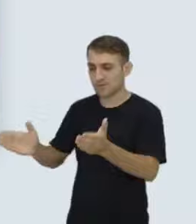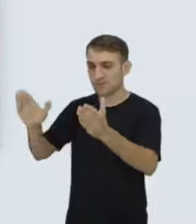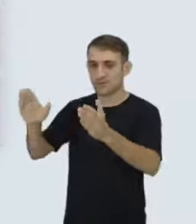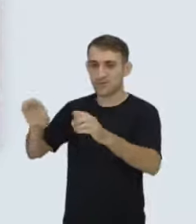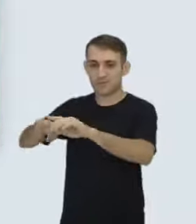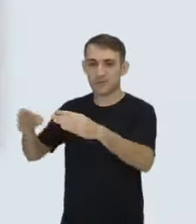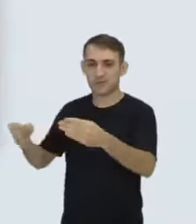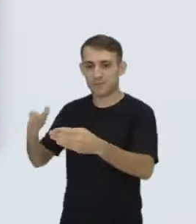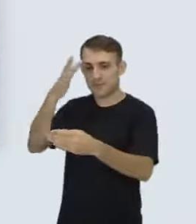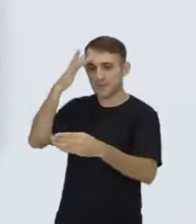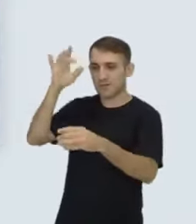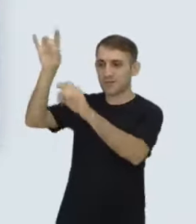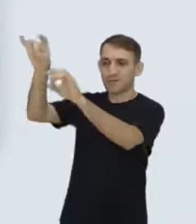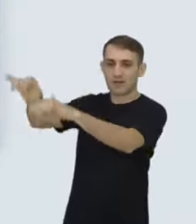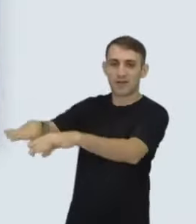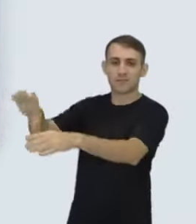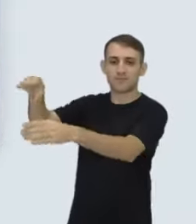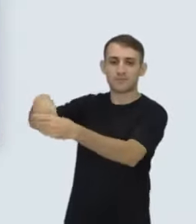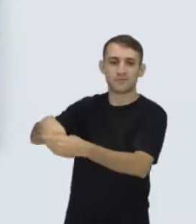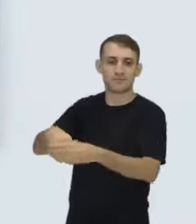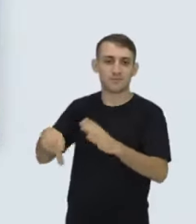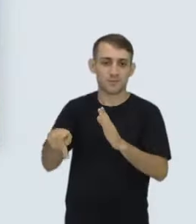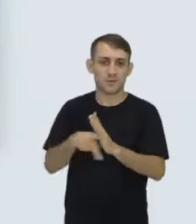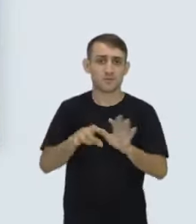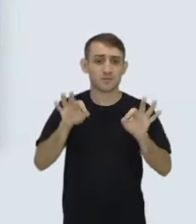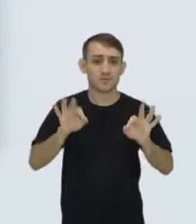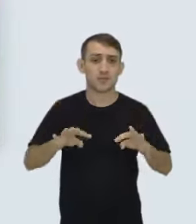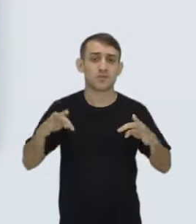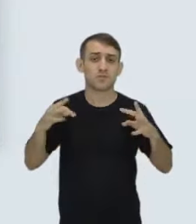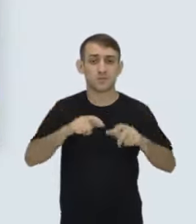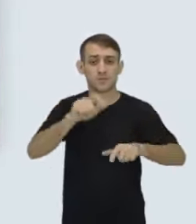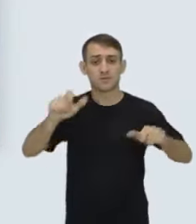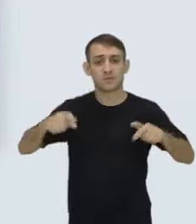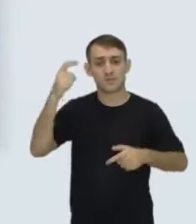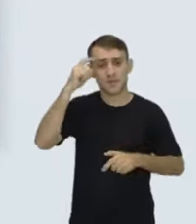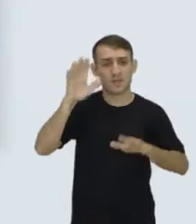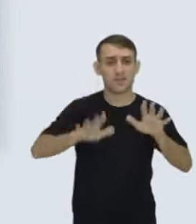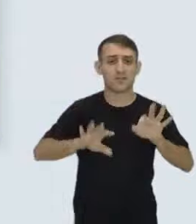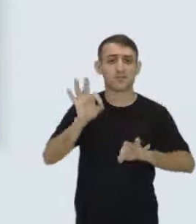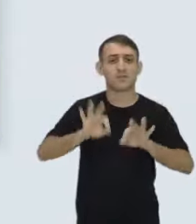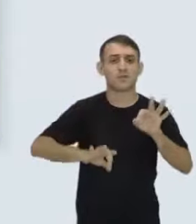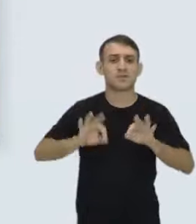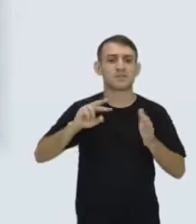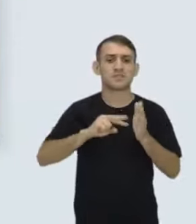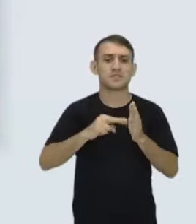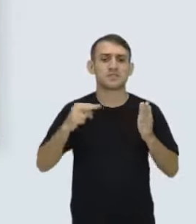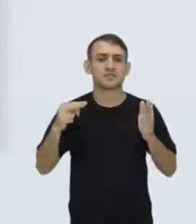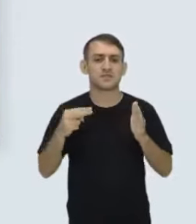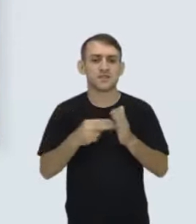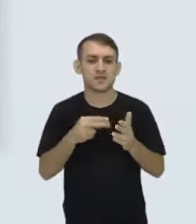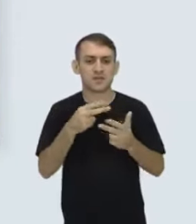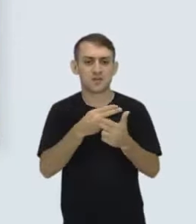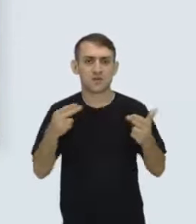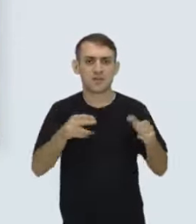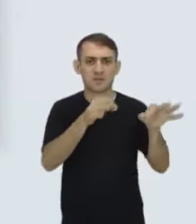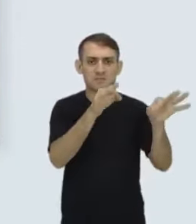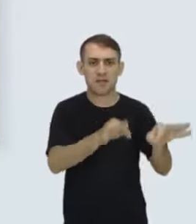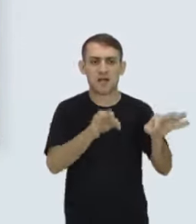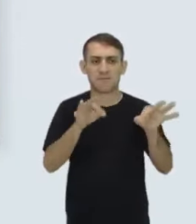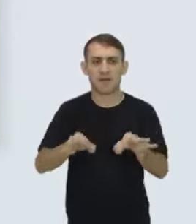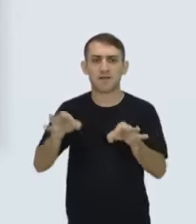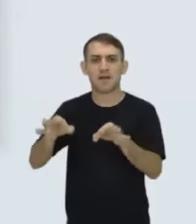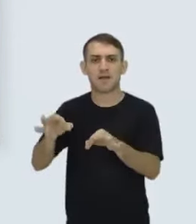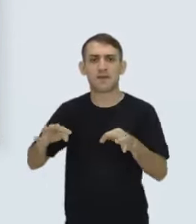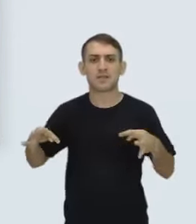da mesa pra todo mundo chegar e colocar a chave naquele cestinho, entendeu? Então todo mundo acha que às vezes a organização é uma coisa tipo muito certinha, tudo